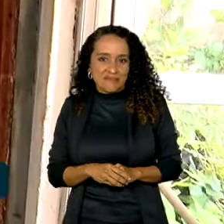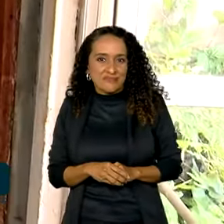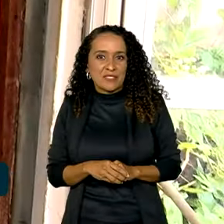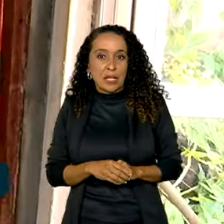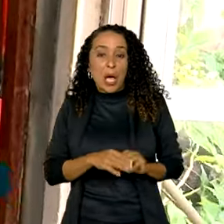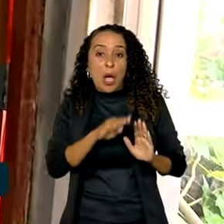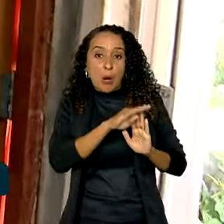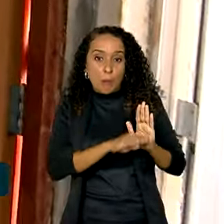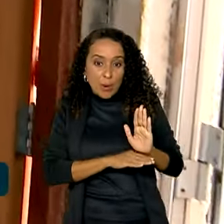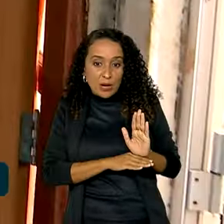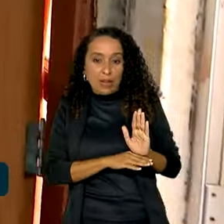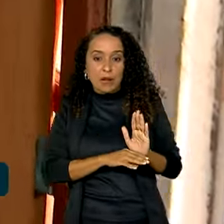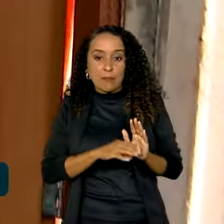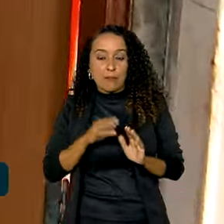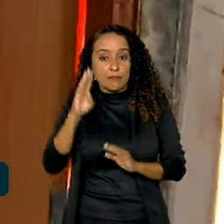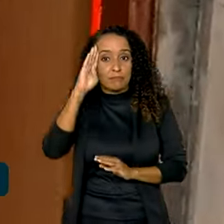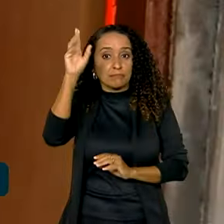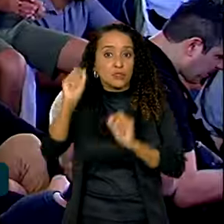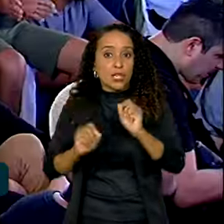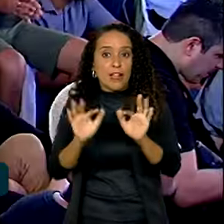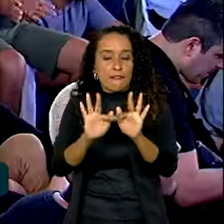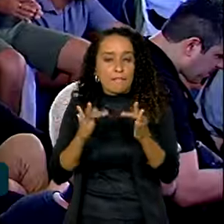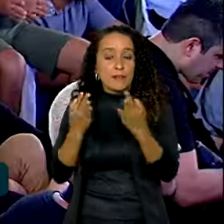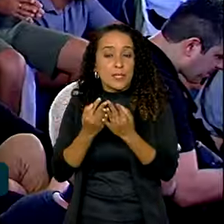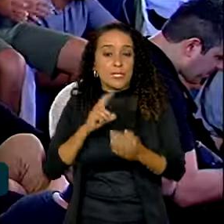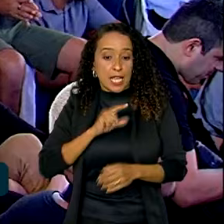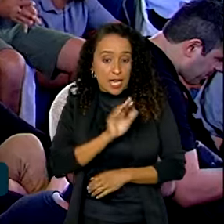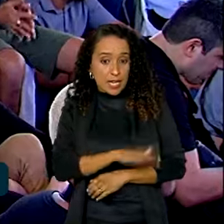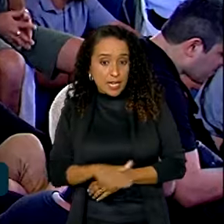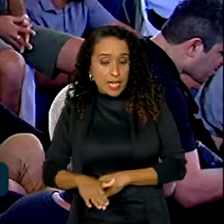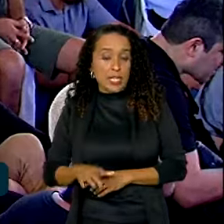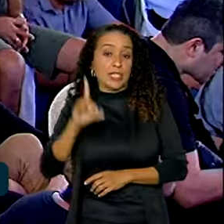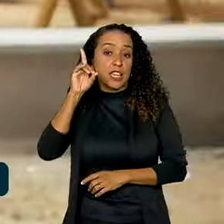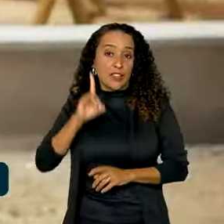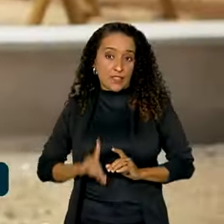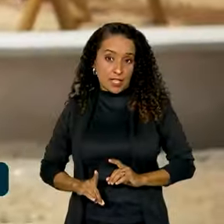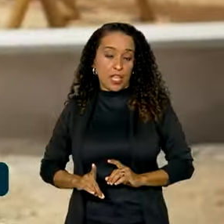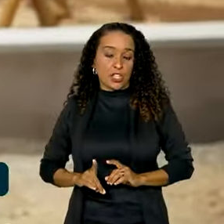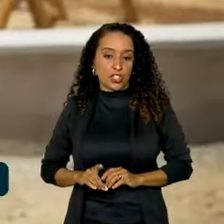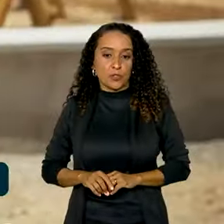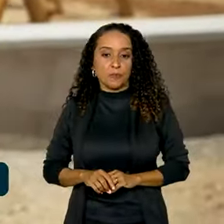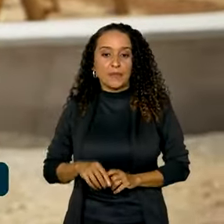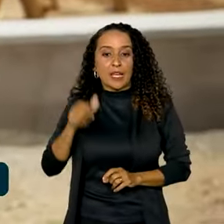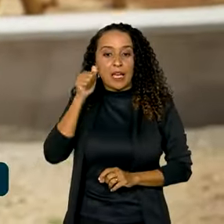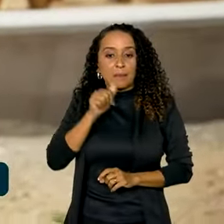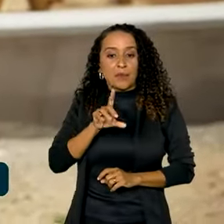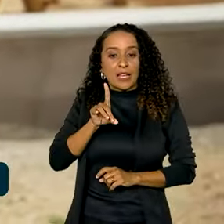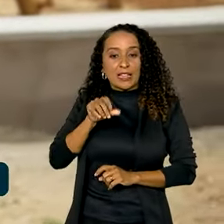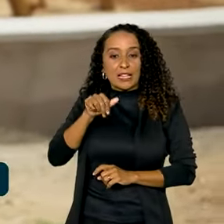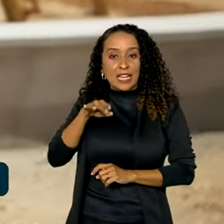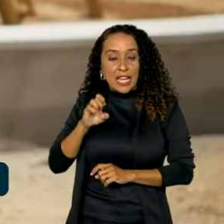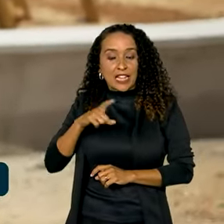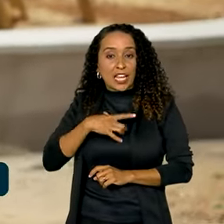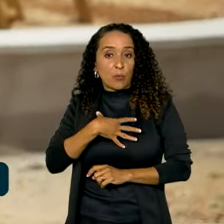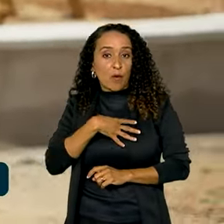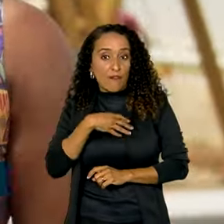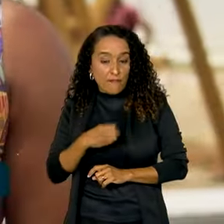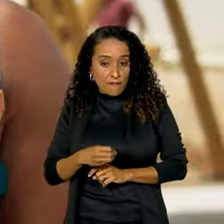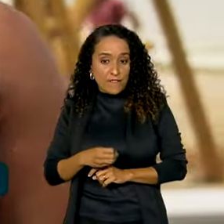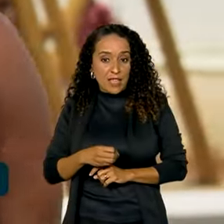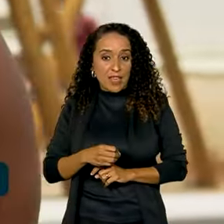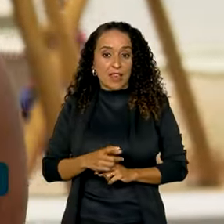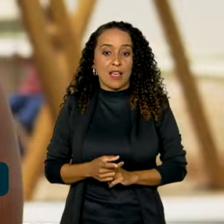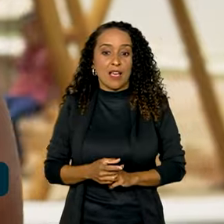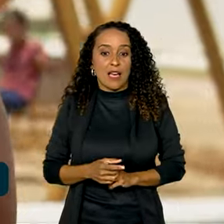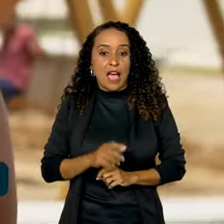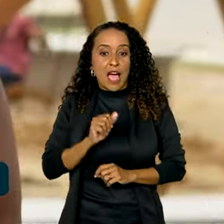O programa vem priorizando famílias com crianças com deficiência. Daniela tem uma filha autista e,